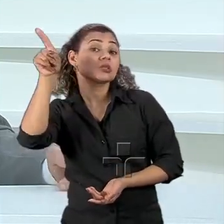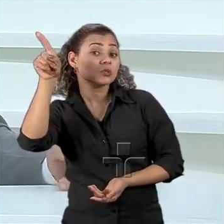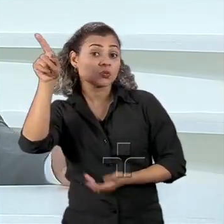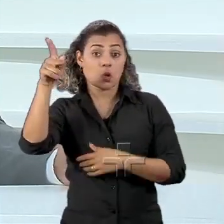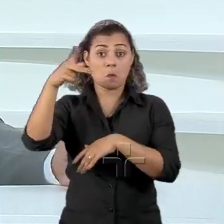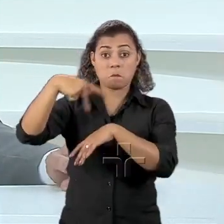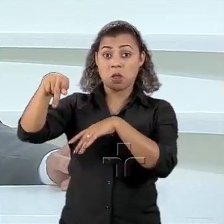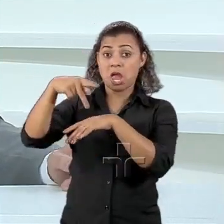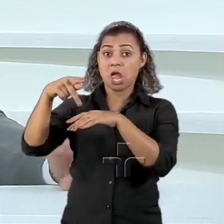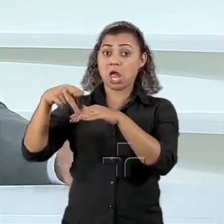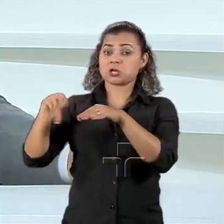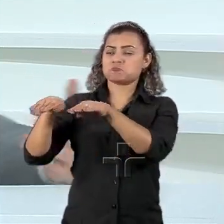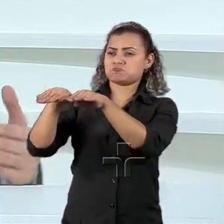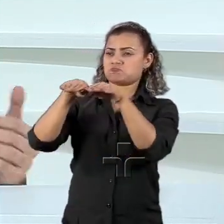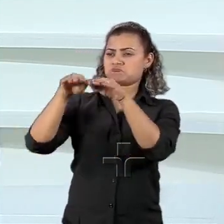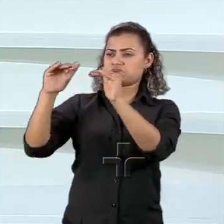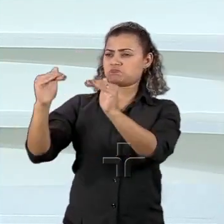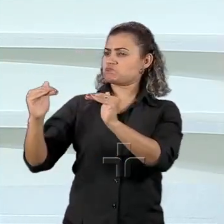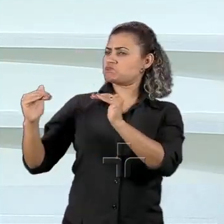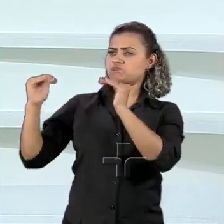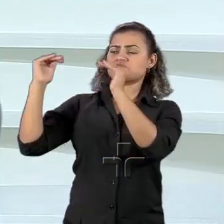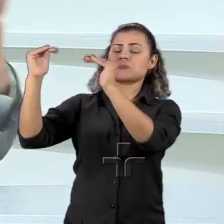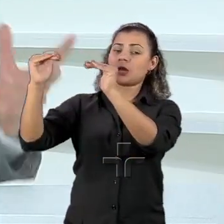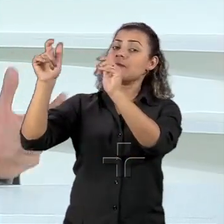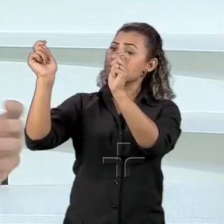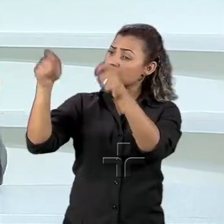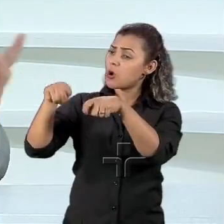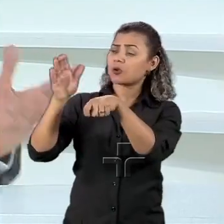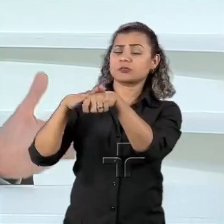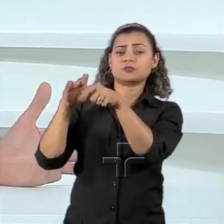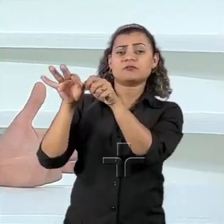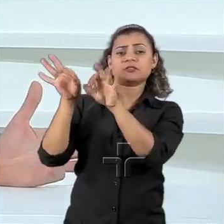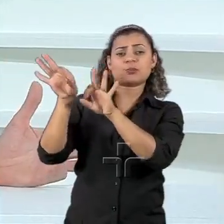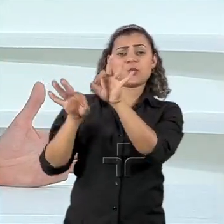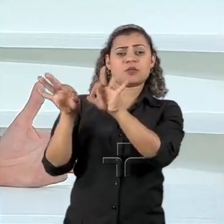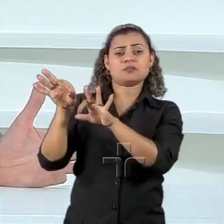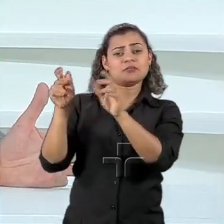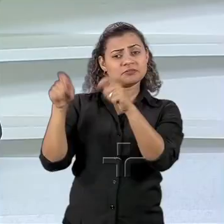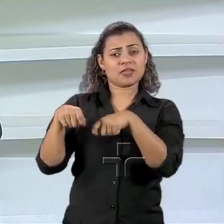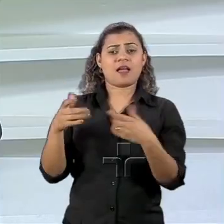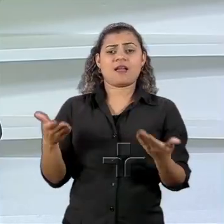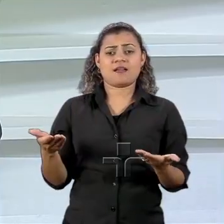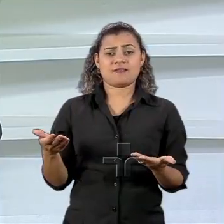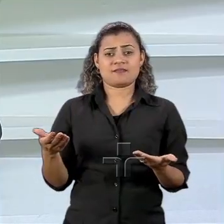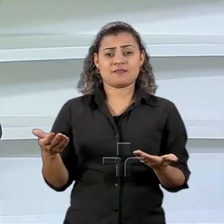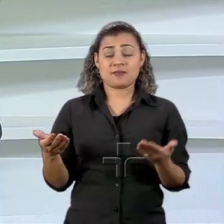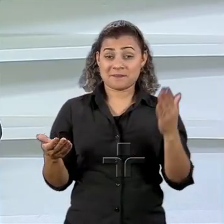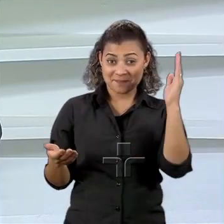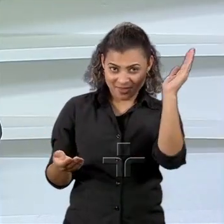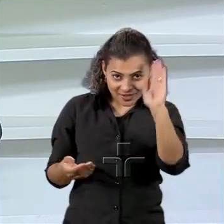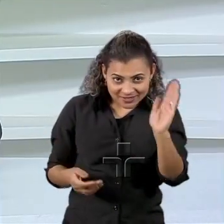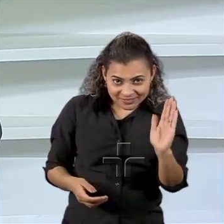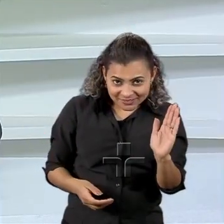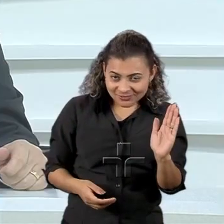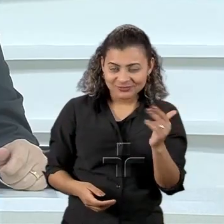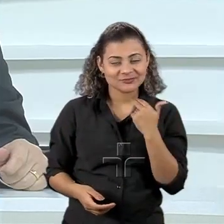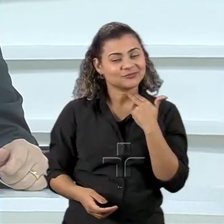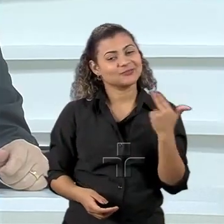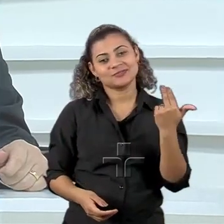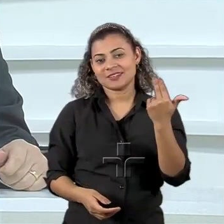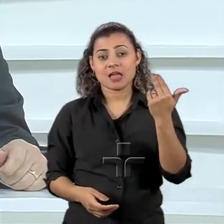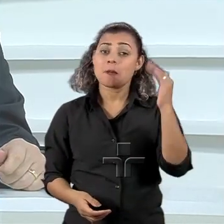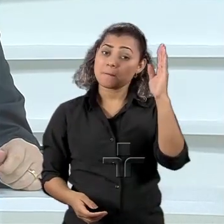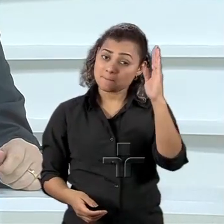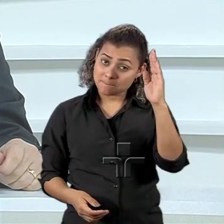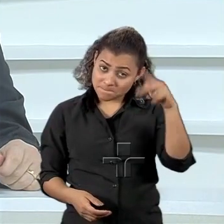país hegemônico e que pode fazer a sua própria organização do mundo. O Brasil é um país importante,